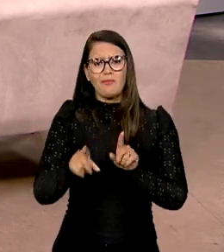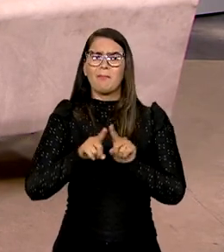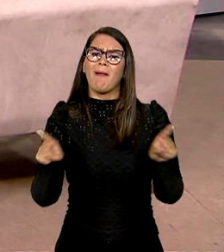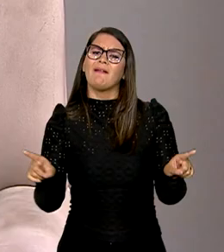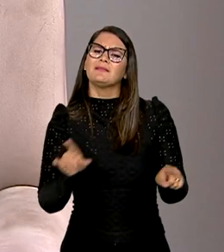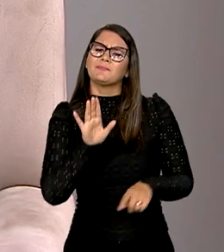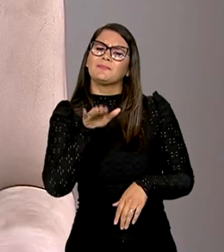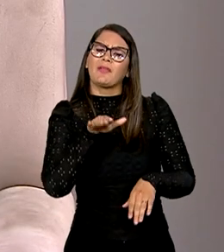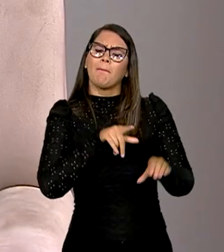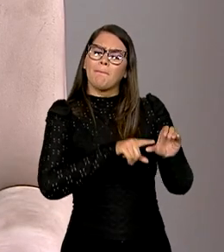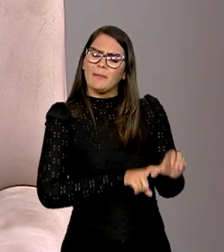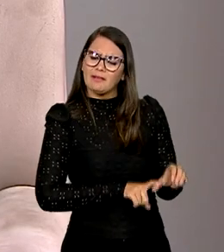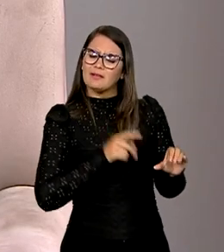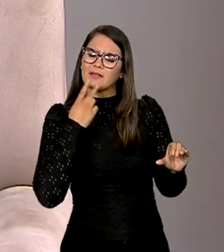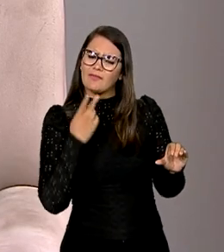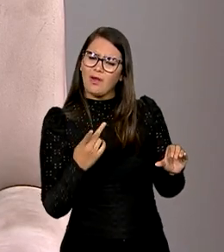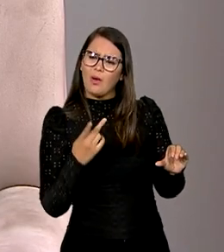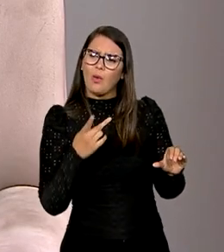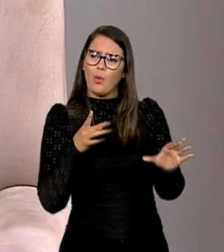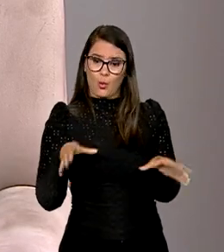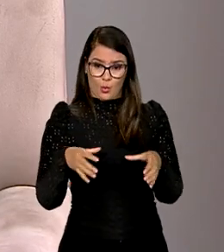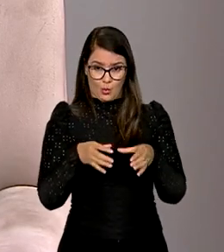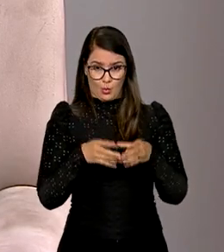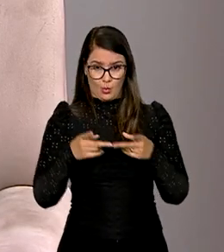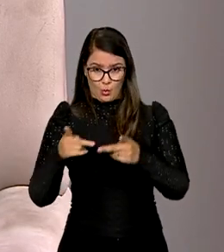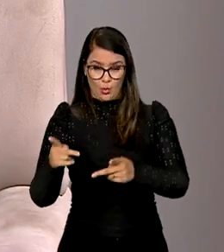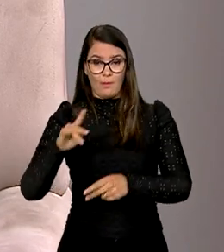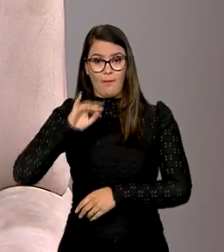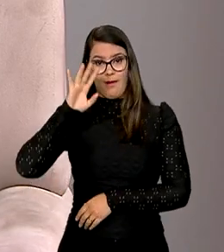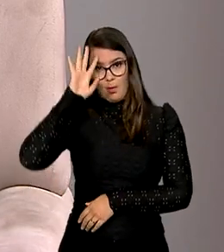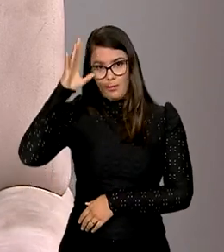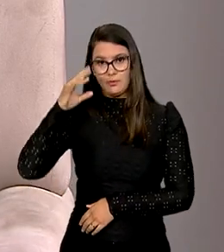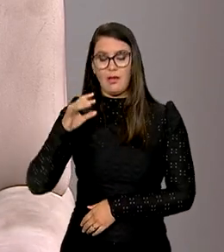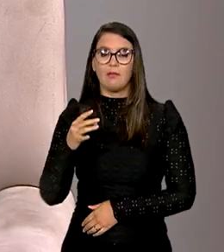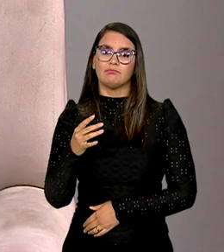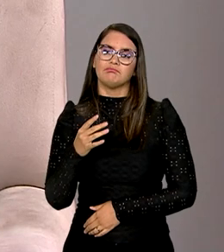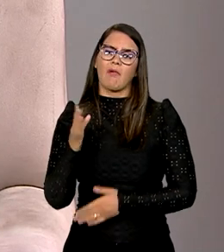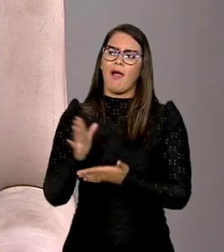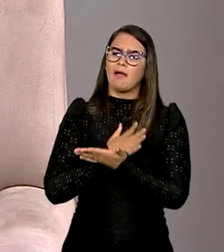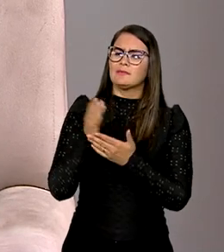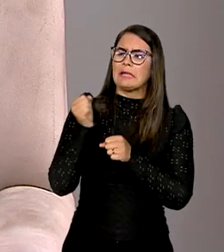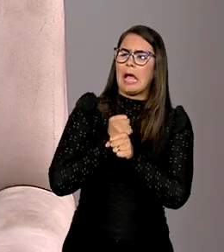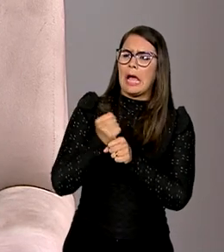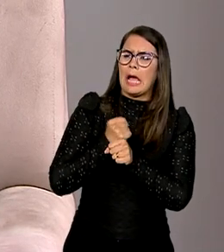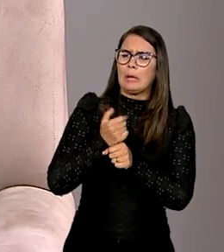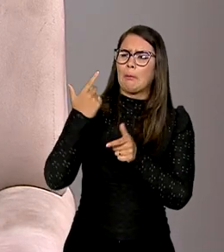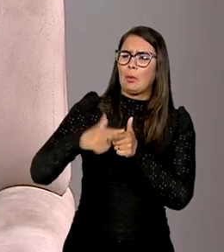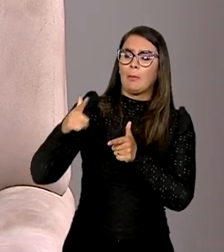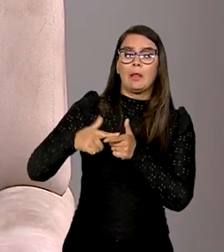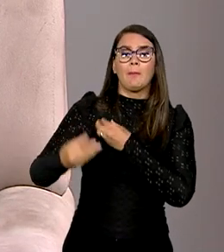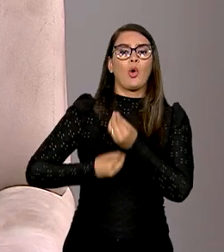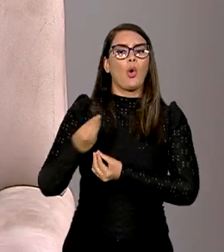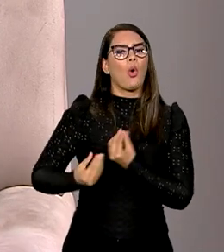pendências, secretário, como o senhor falou, que a caravana é uma oportunidade de resolver pendências, às vezes, de anos. De outra forma,